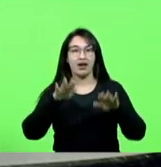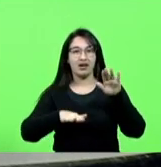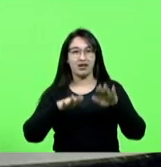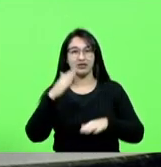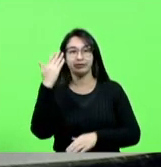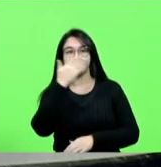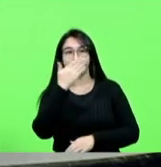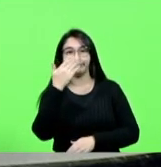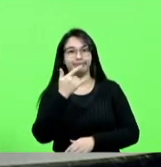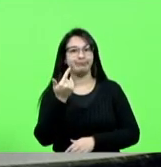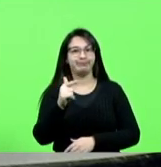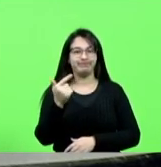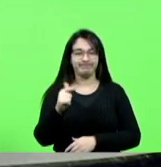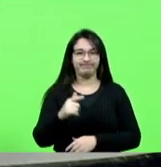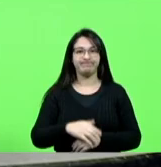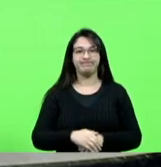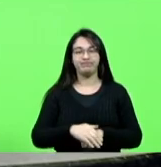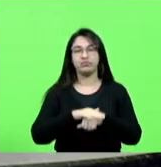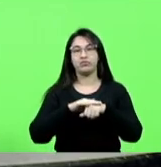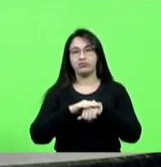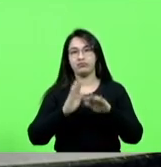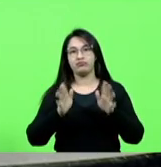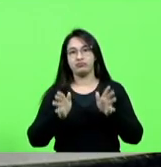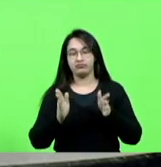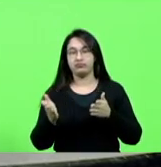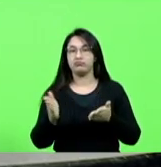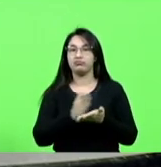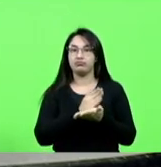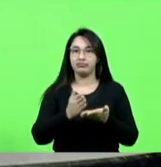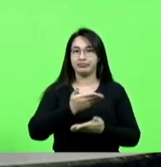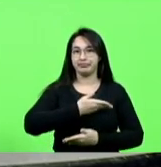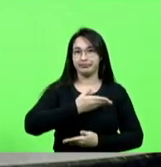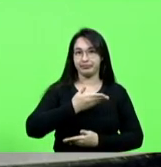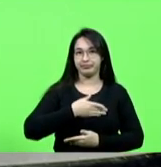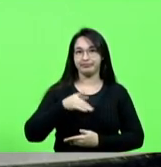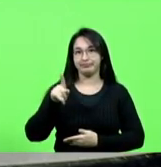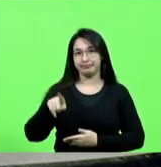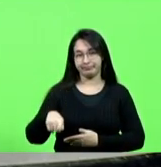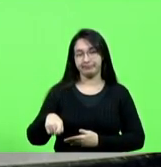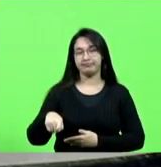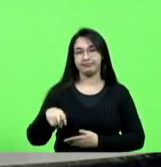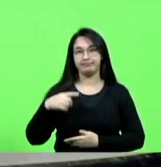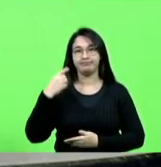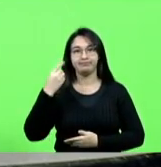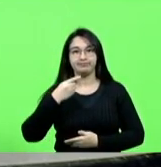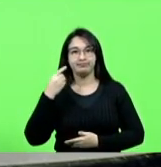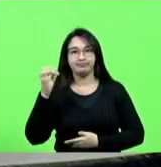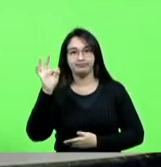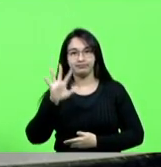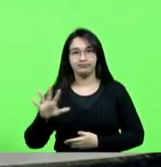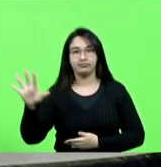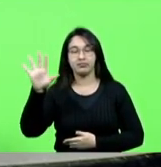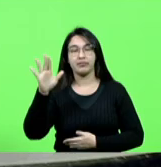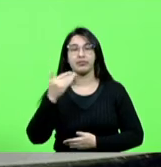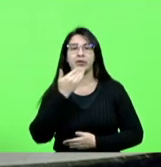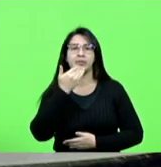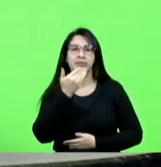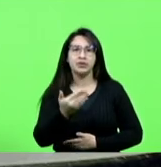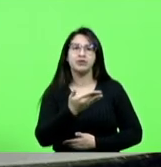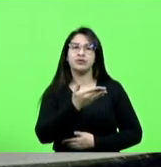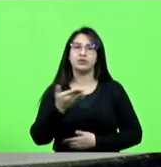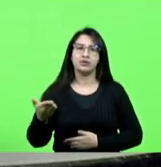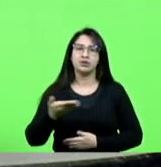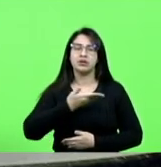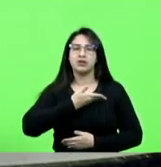alguns amigos deputados federais e eu faço aqui um apelo aos colegas que têm aproximação